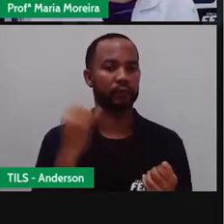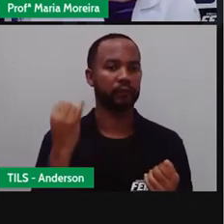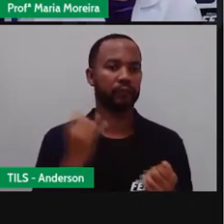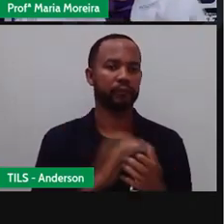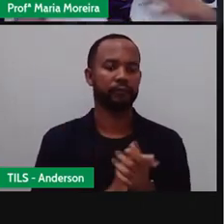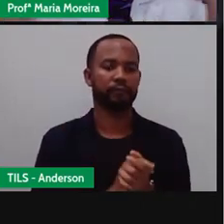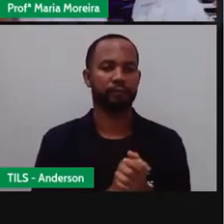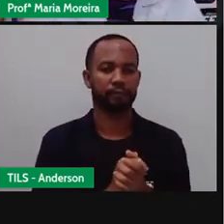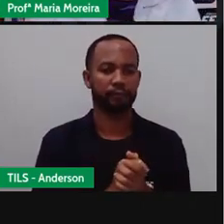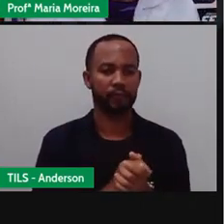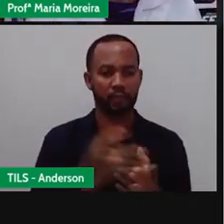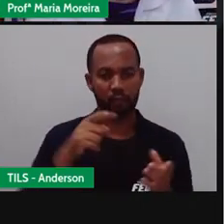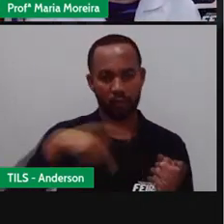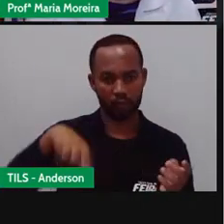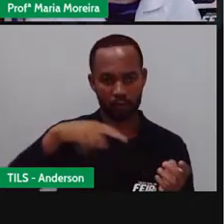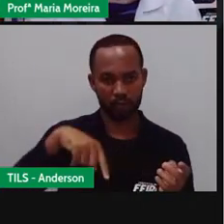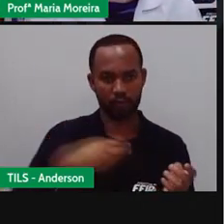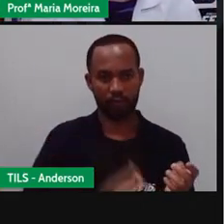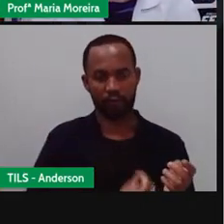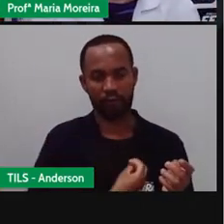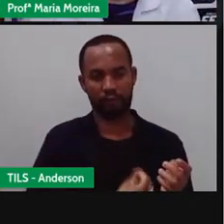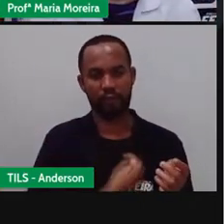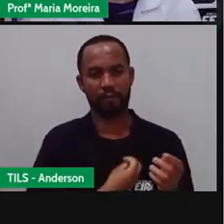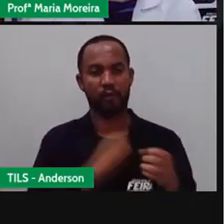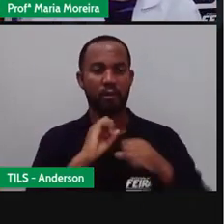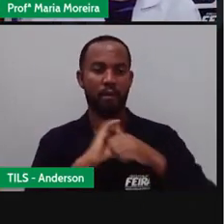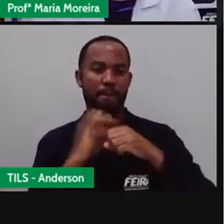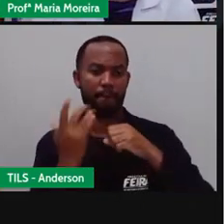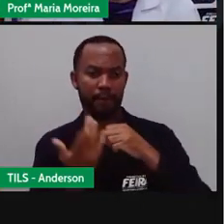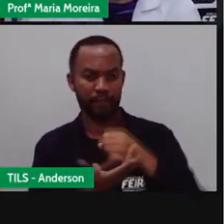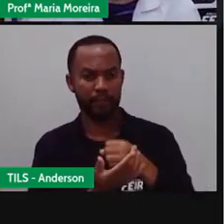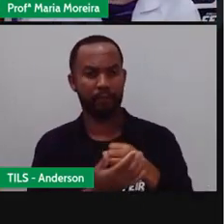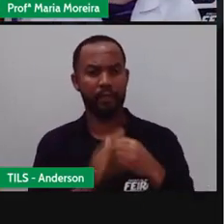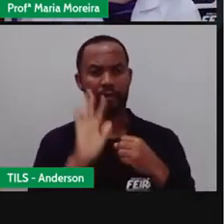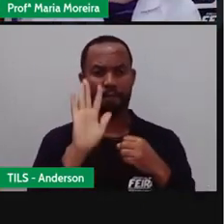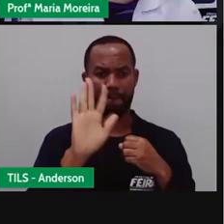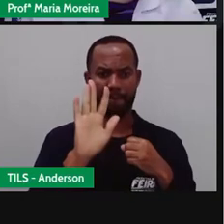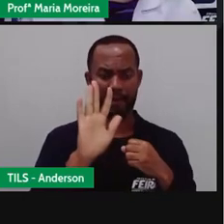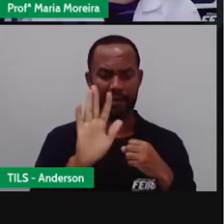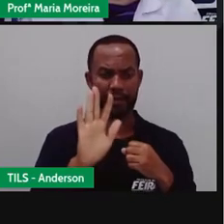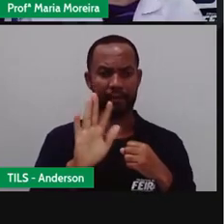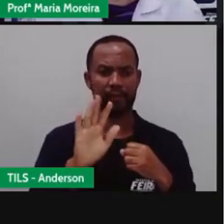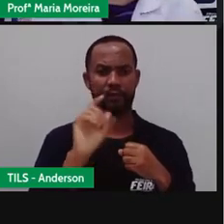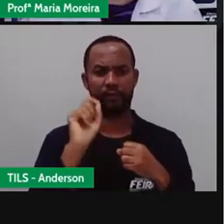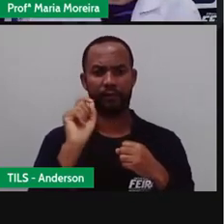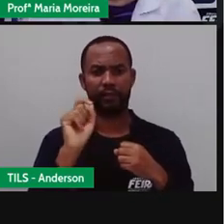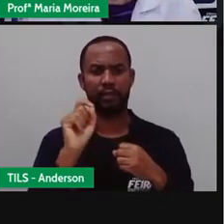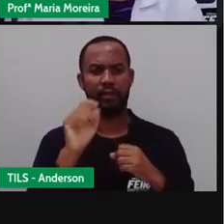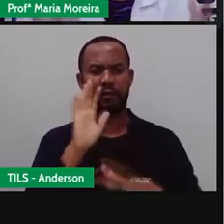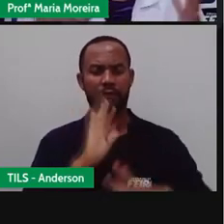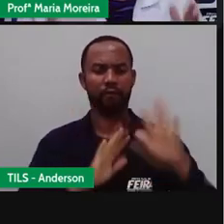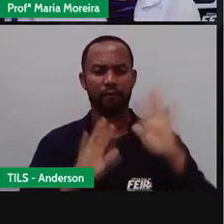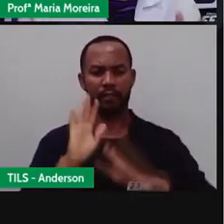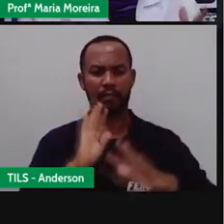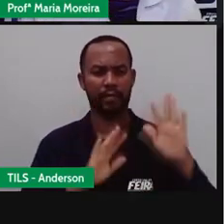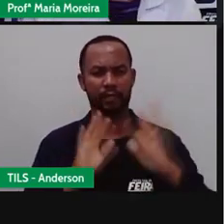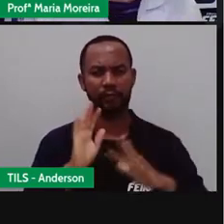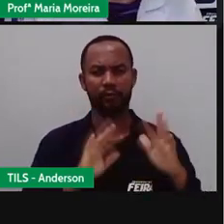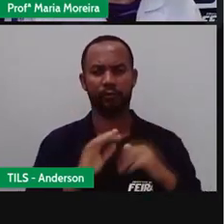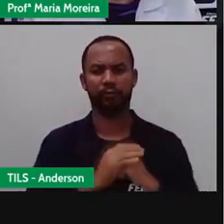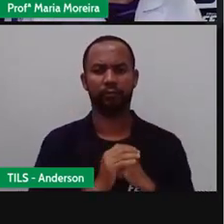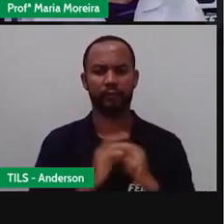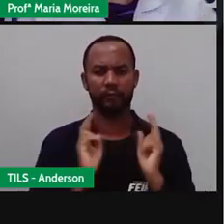E assim Estamos vivendo Em um período De pandemia Estamos No entanto Não devemos Nos descuidar De nenhum